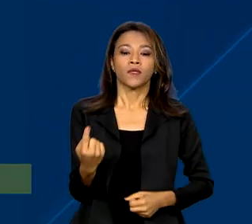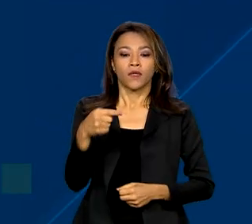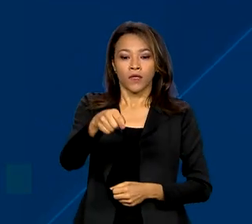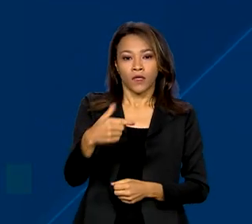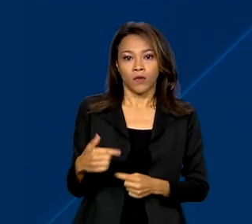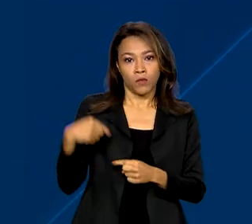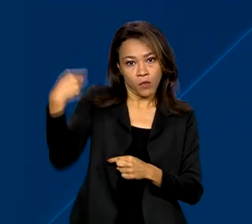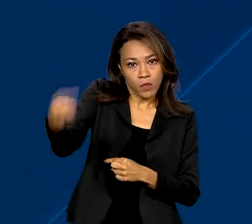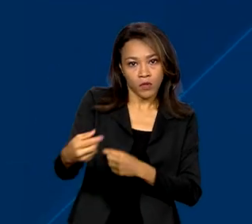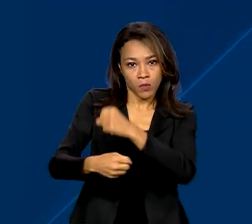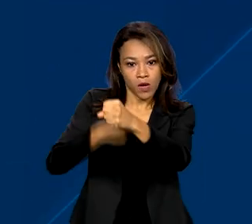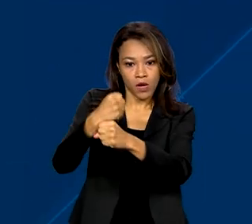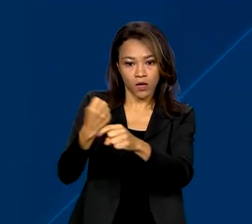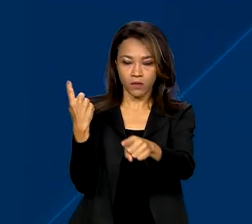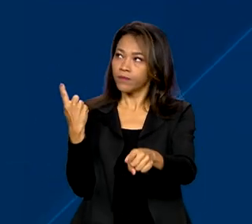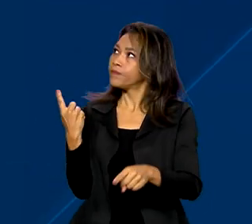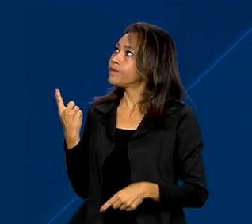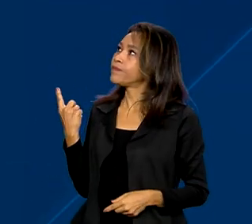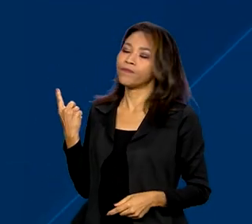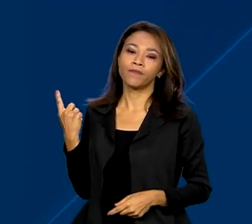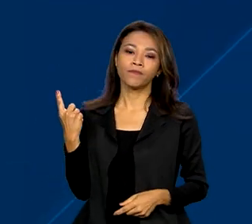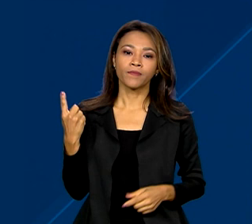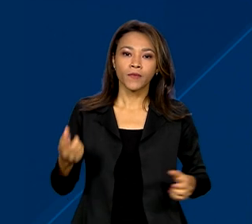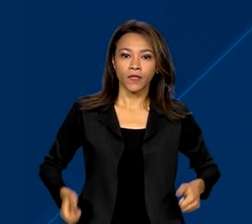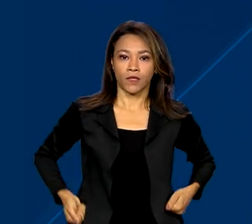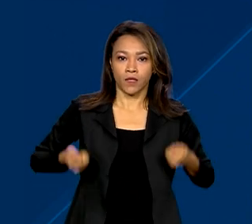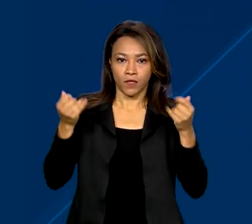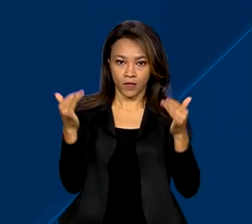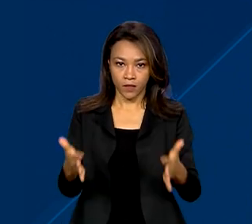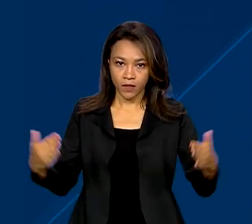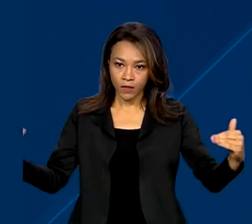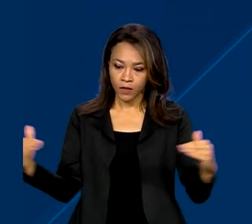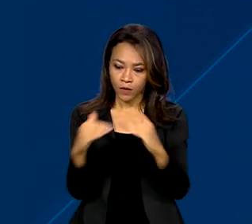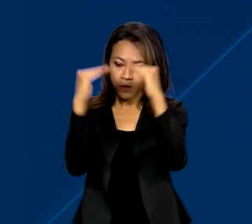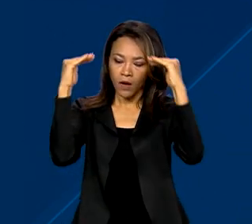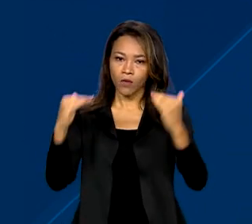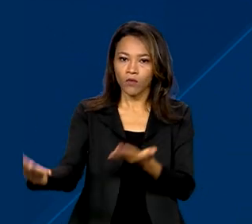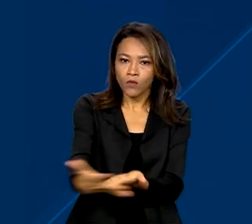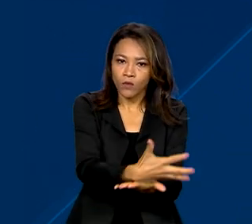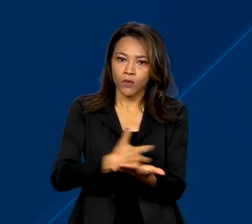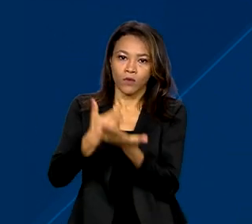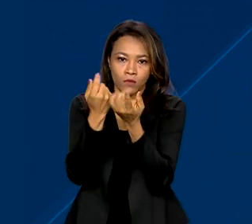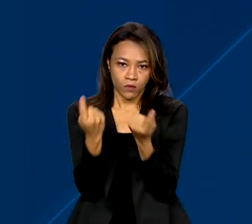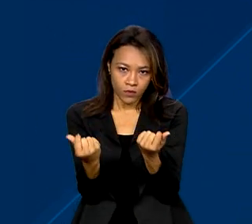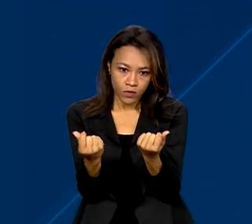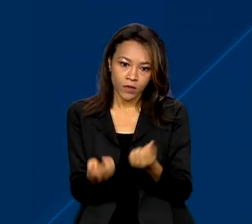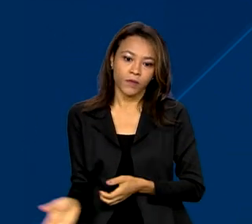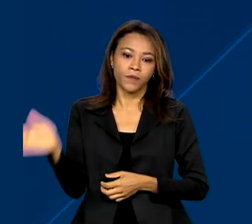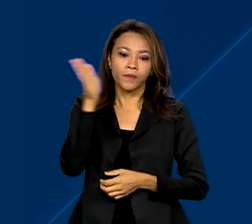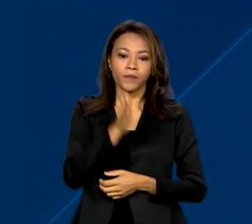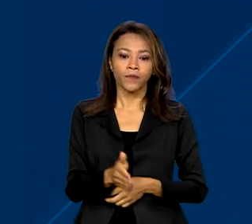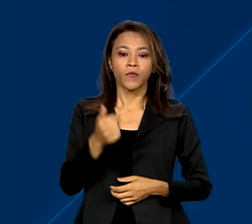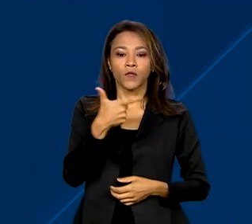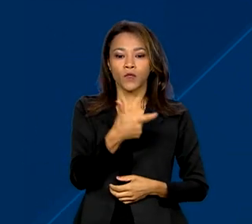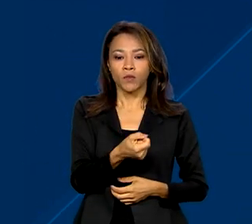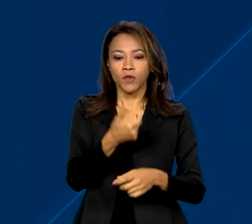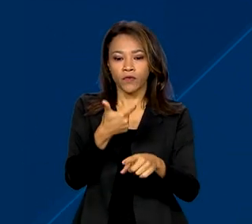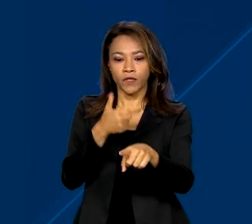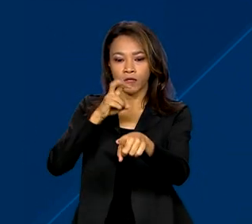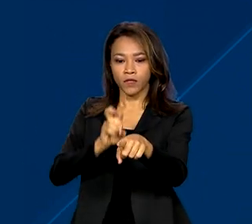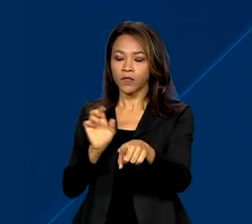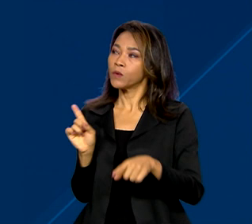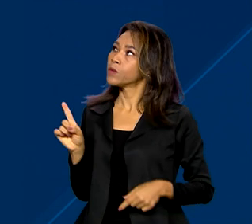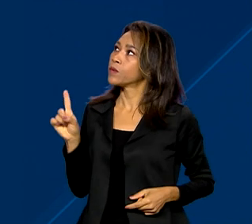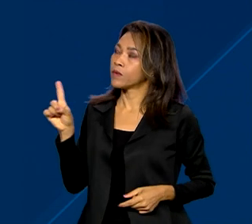é de resultado primário neutro, ou seja, despesas iguais à arrecadação. Para 2025, a Receita deve